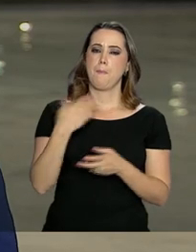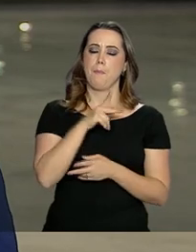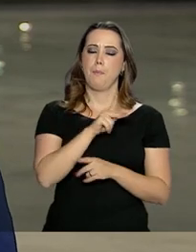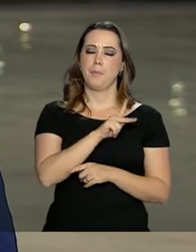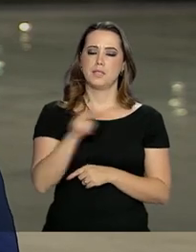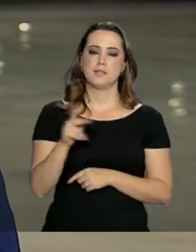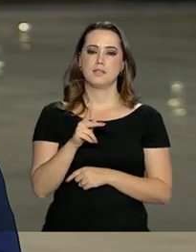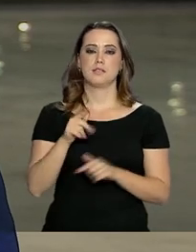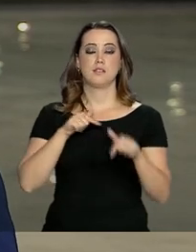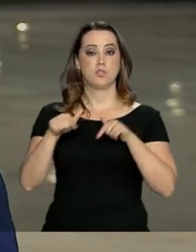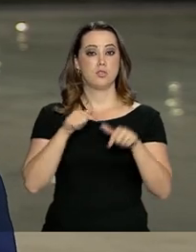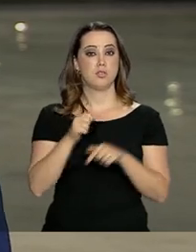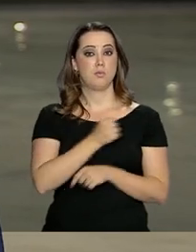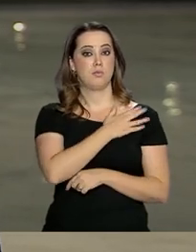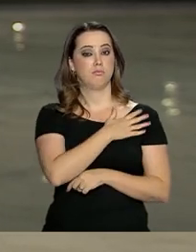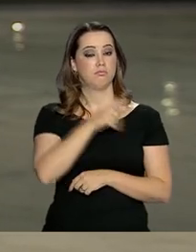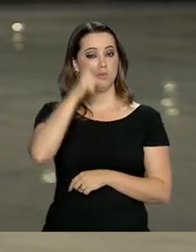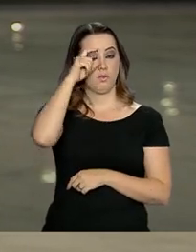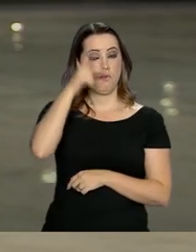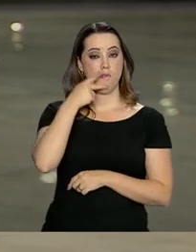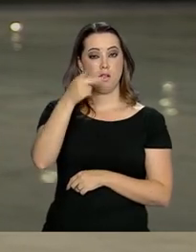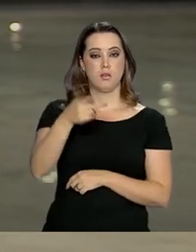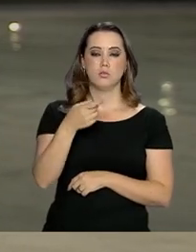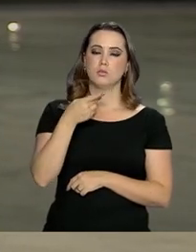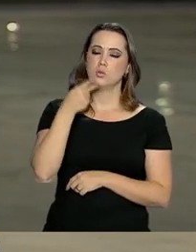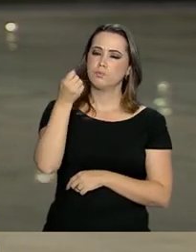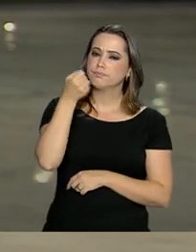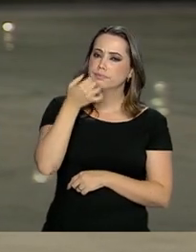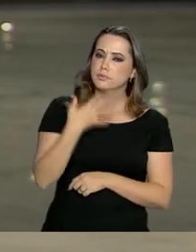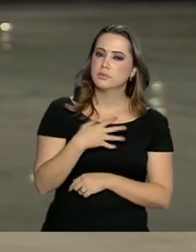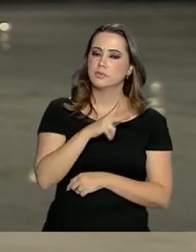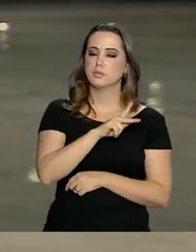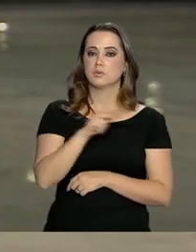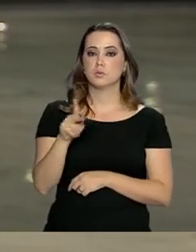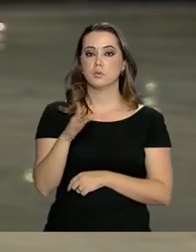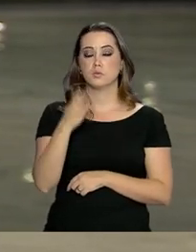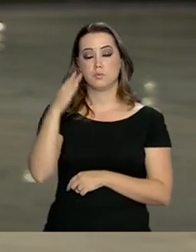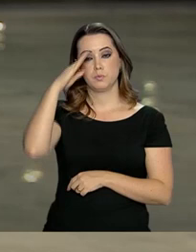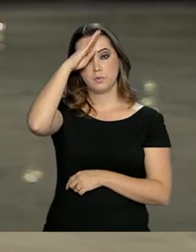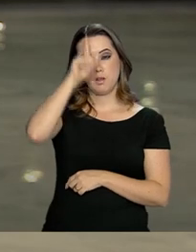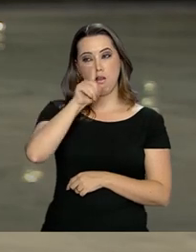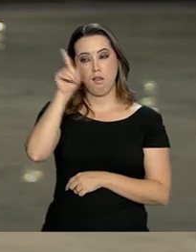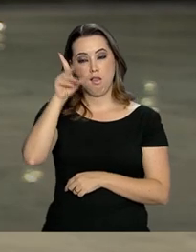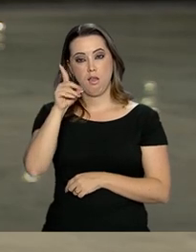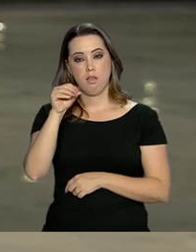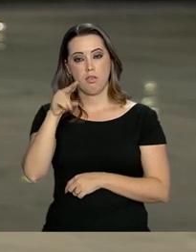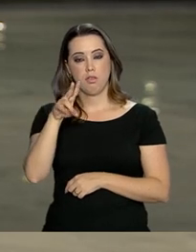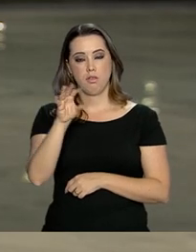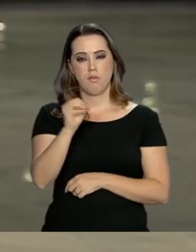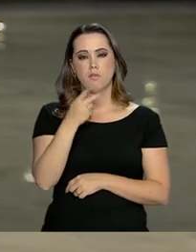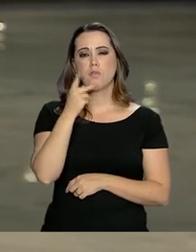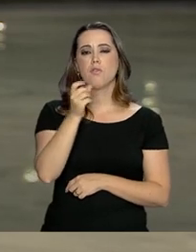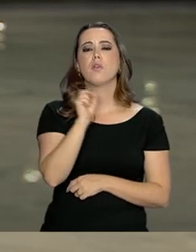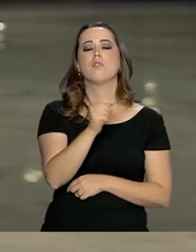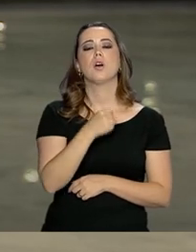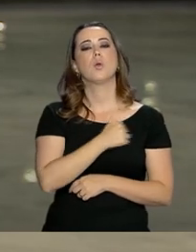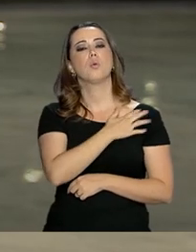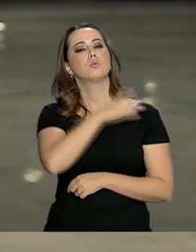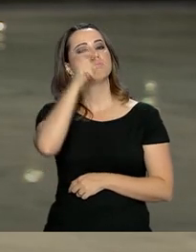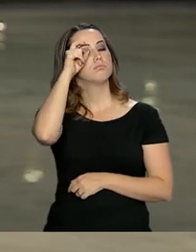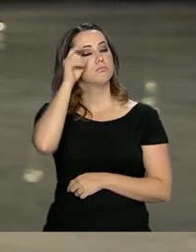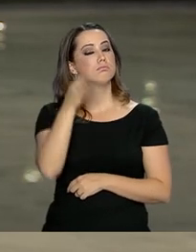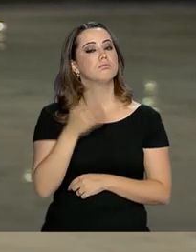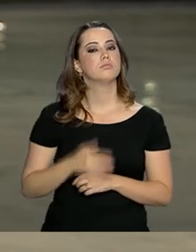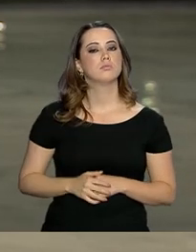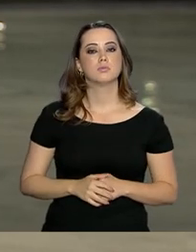Mourão, falou sobre o discurso do presidente Jair Bolsonaro durante o Fórum Econômico Mundial em Davos. Vamos ver o que disse Hamilton Mourão.